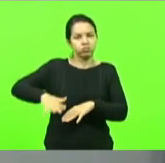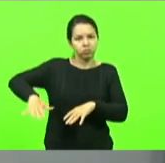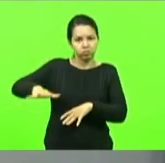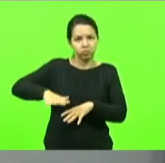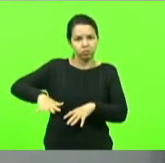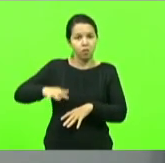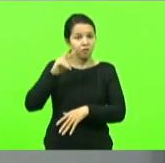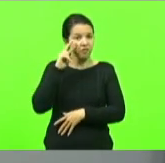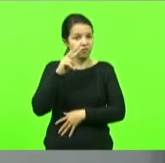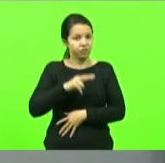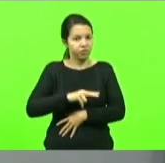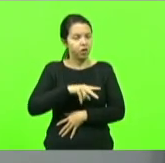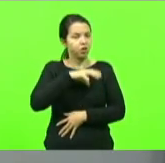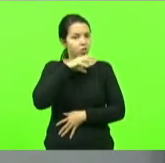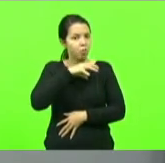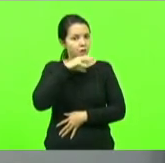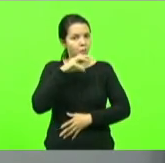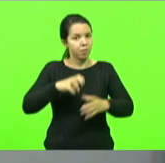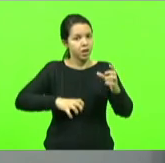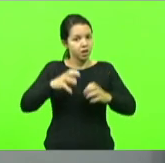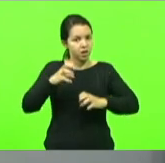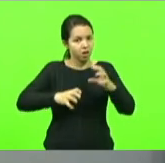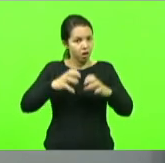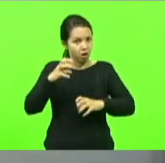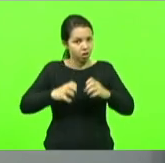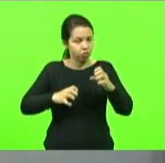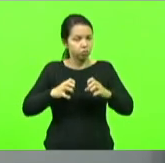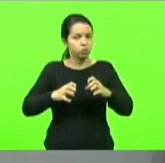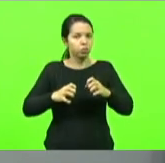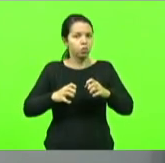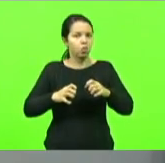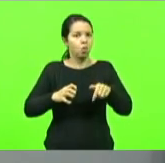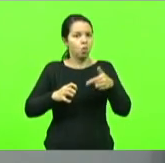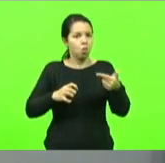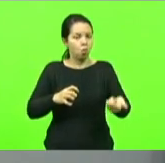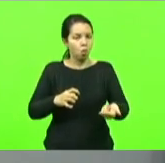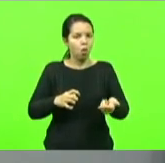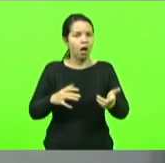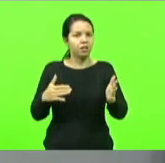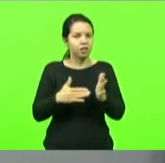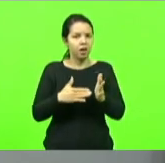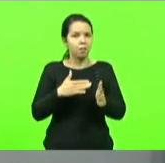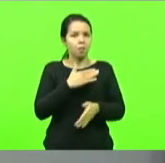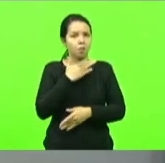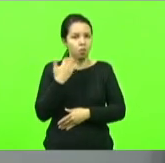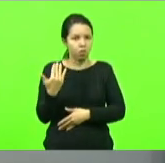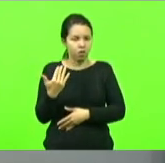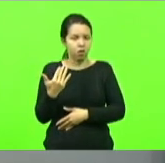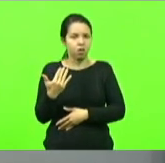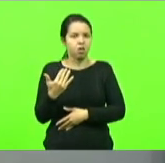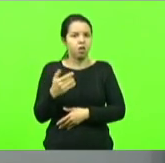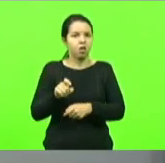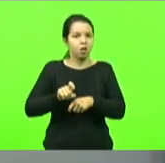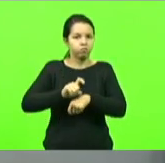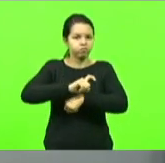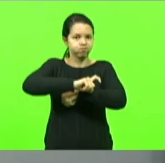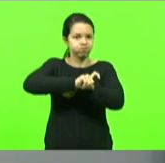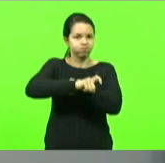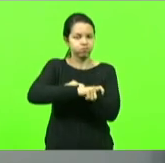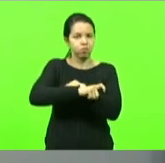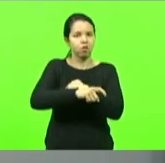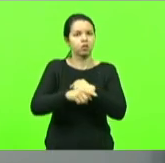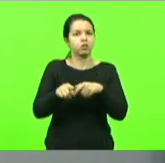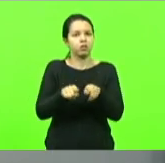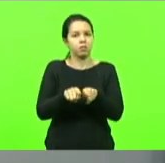vê um animal brigando com o outro até a morte, com espora de metal para poder ele ficar mais agressivo,